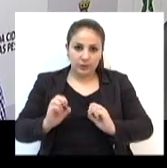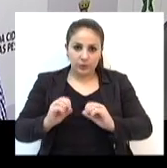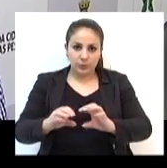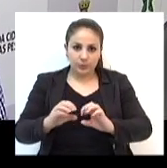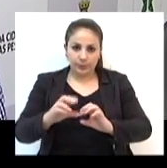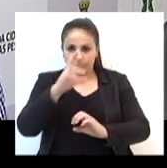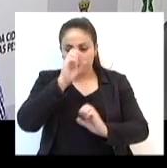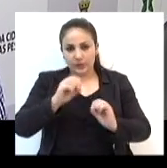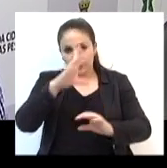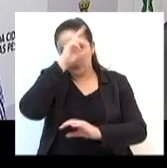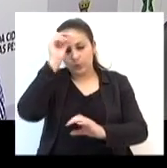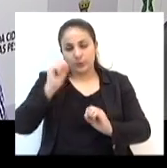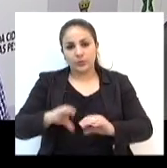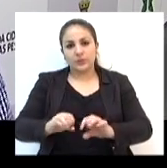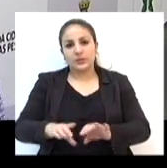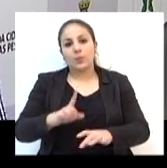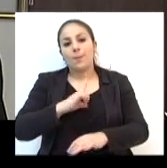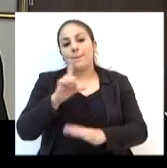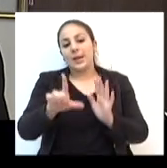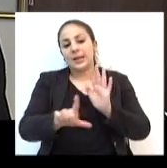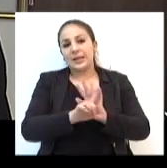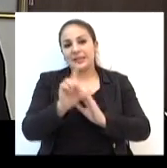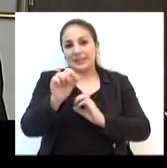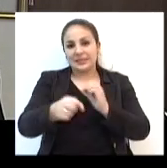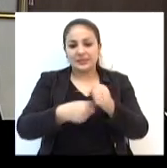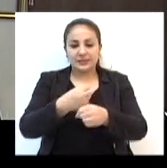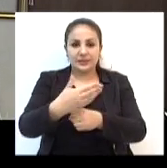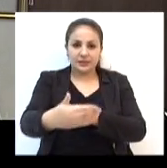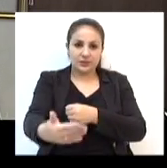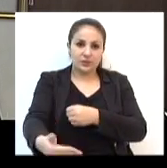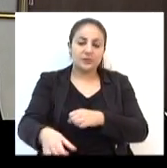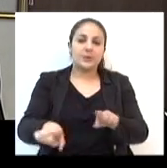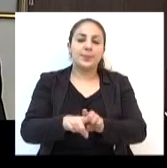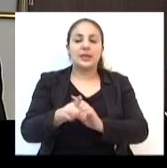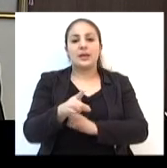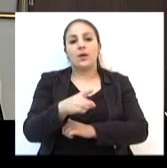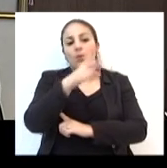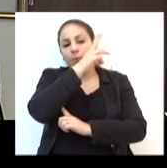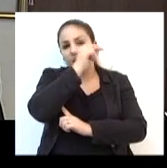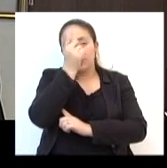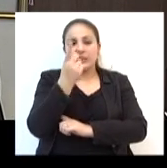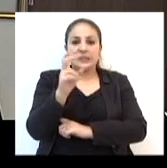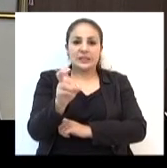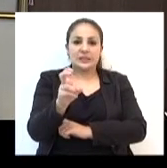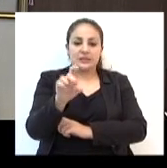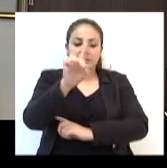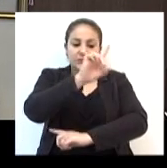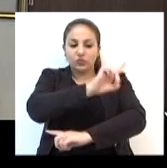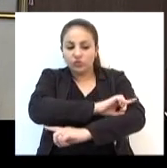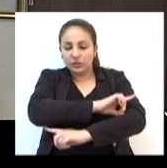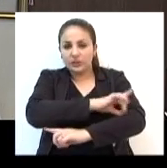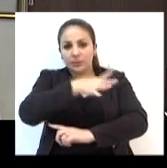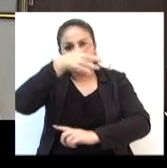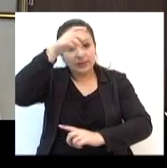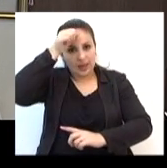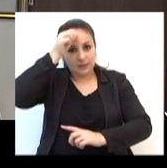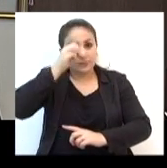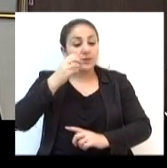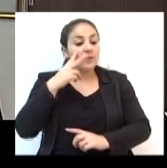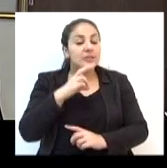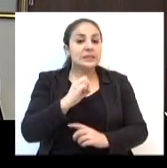uma lei que vai valer para os próximos 10 anos. O prefeito tem 15 dias para análise, ele vai ter que definir se sanciona o texto